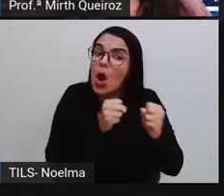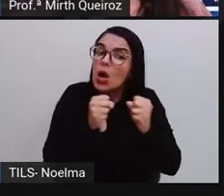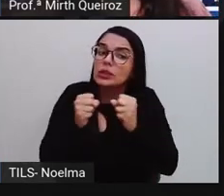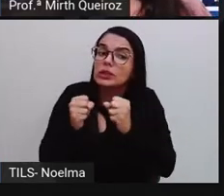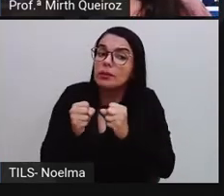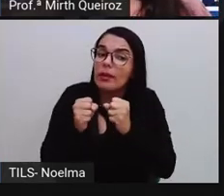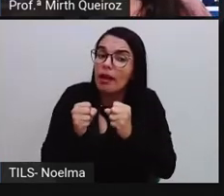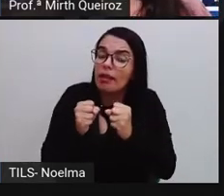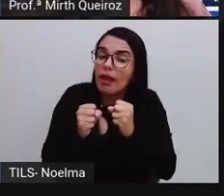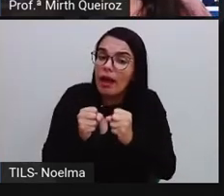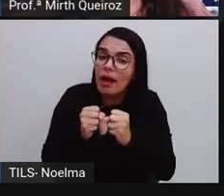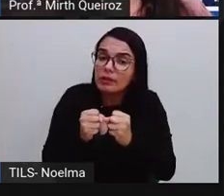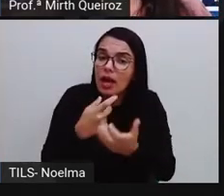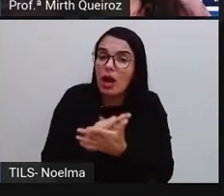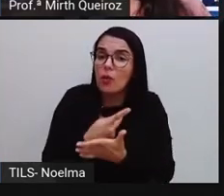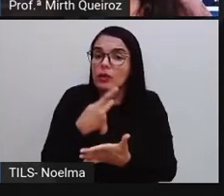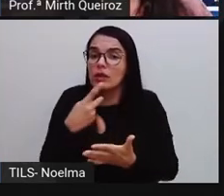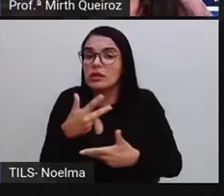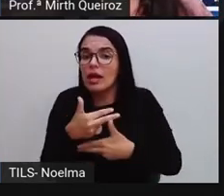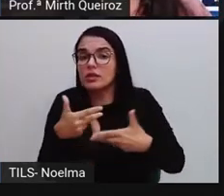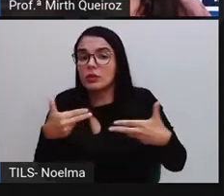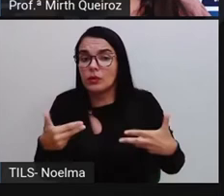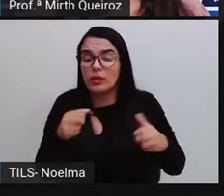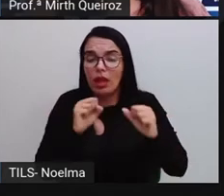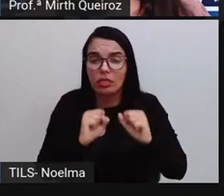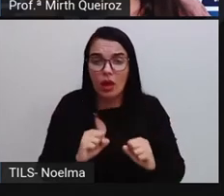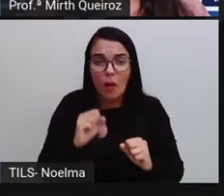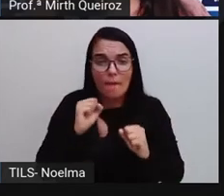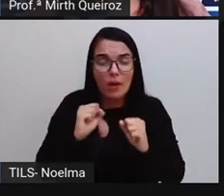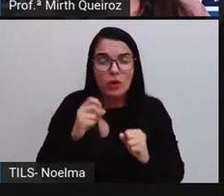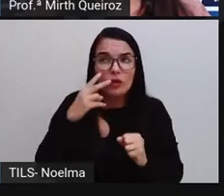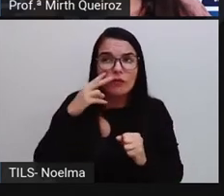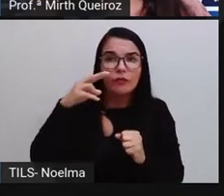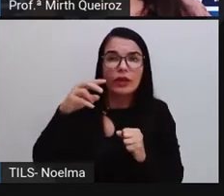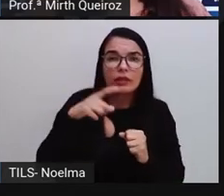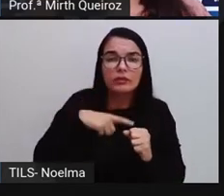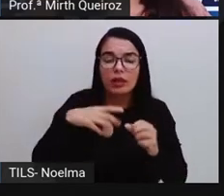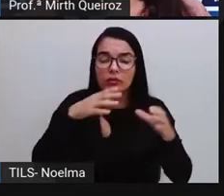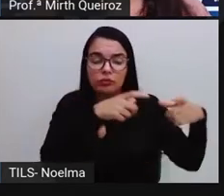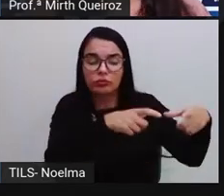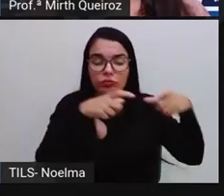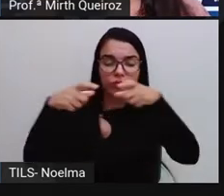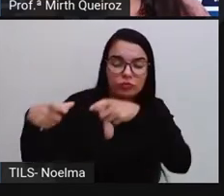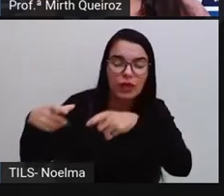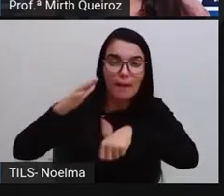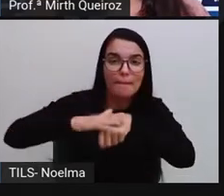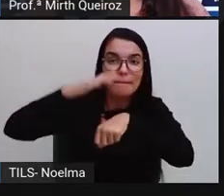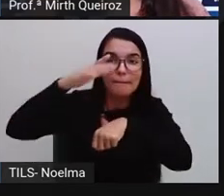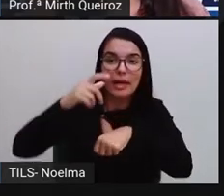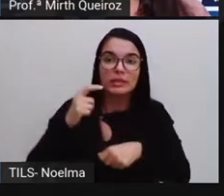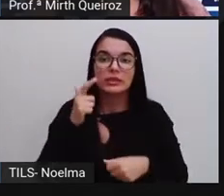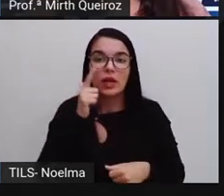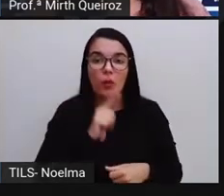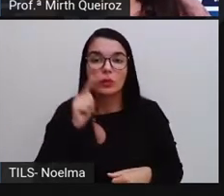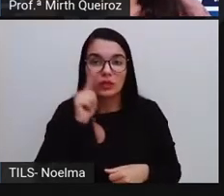Através disso, é possível a gente compreender quais os cenários possuem mais chances de se realizar diante dos fatores